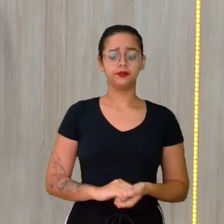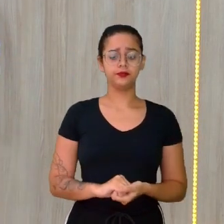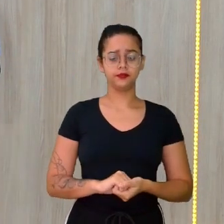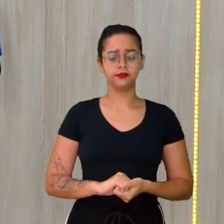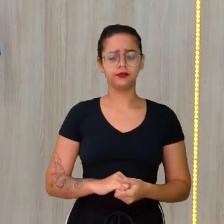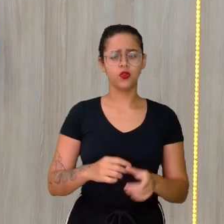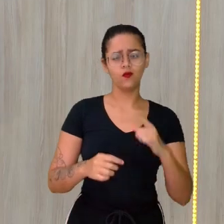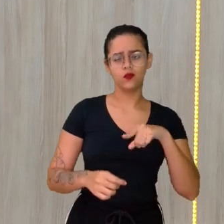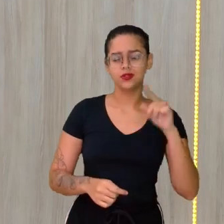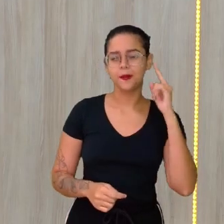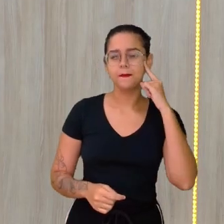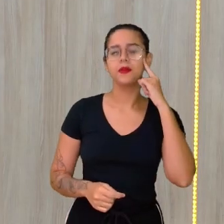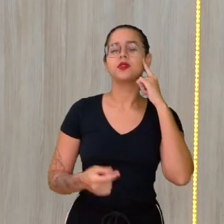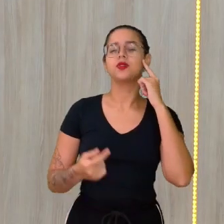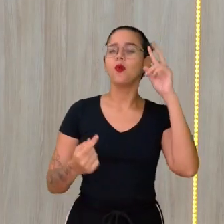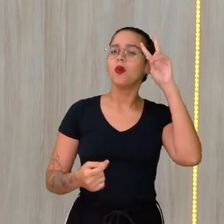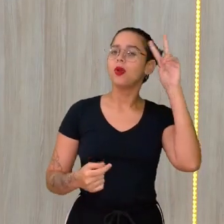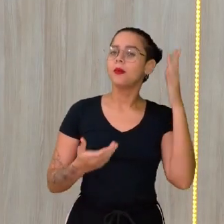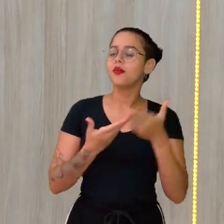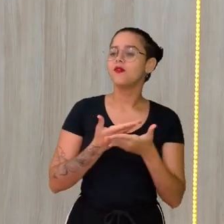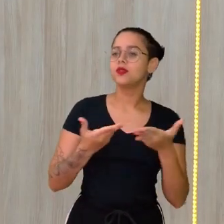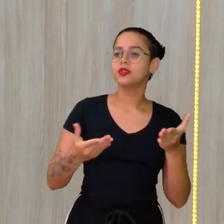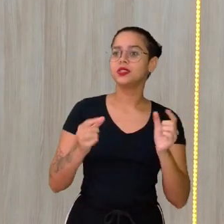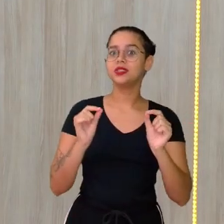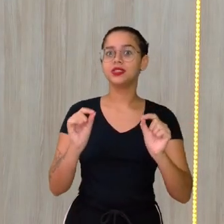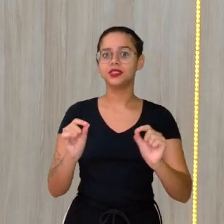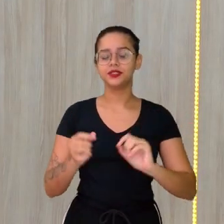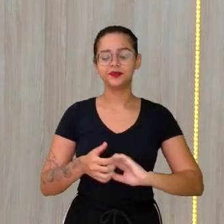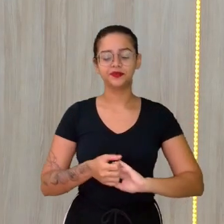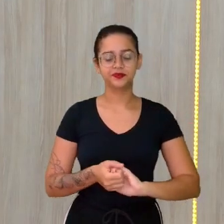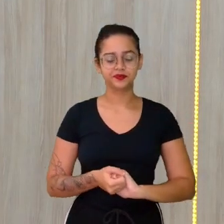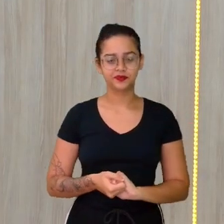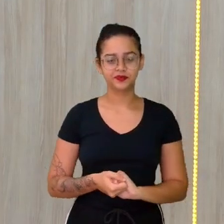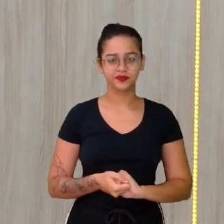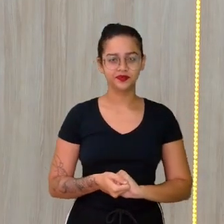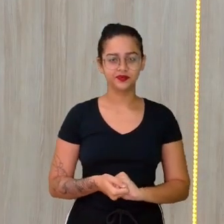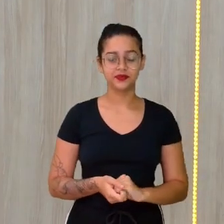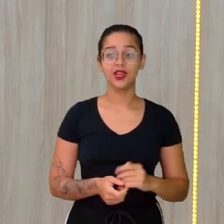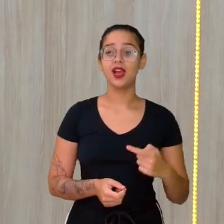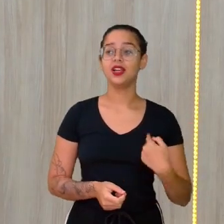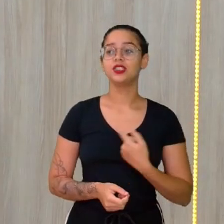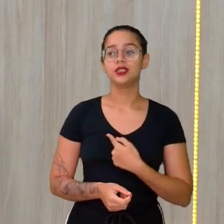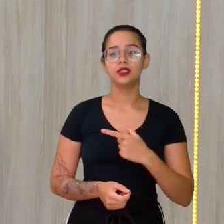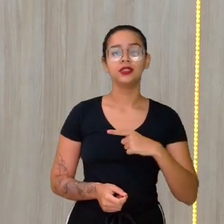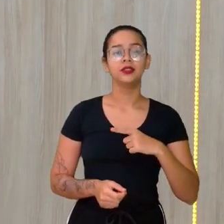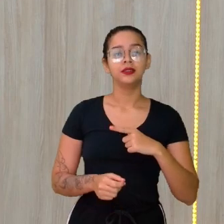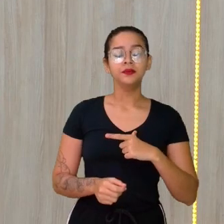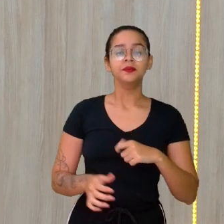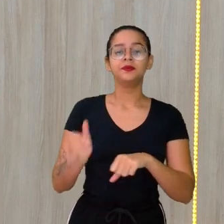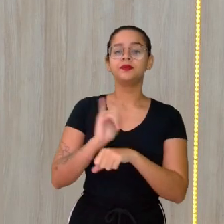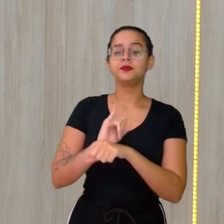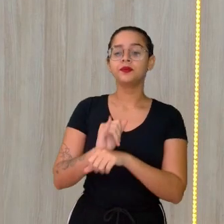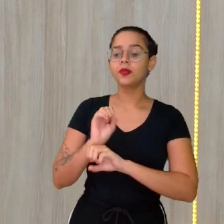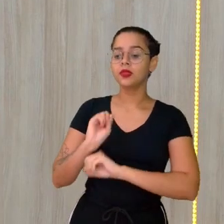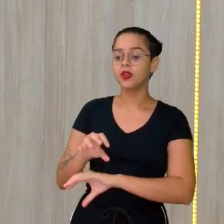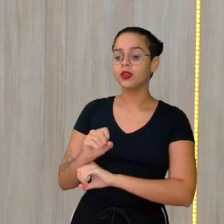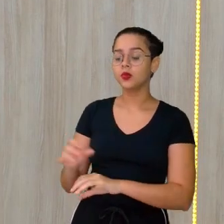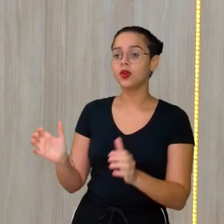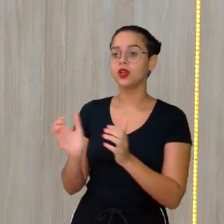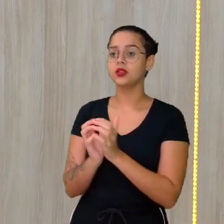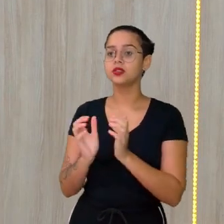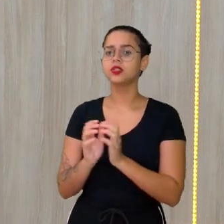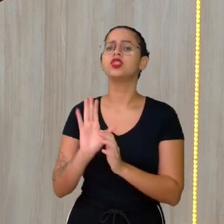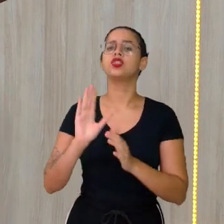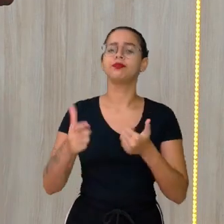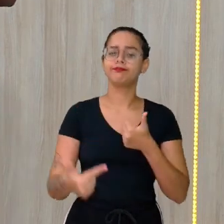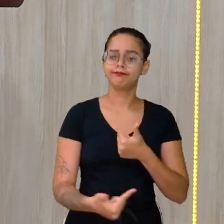pensam aí, eu vou lembrá-los que a gente tem o canal da Educa Recife no YouTube. Se você estiver assistindo por aí, já